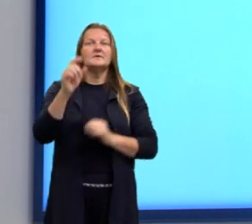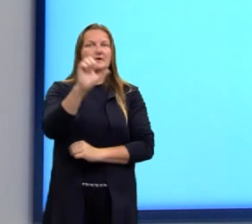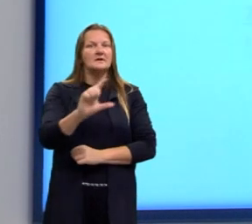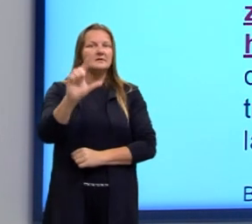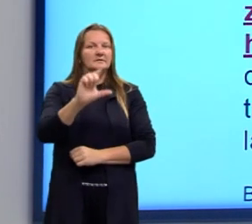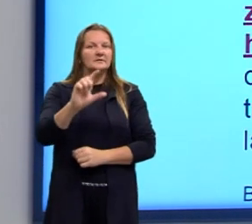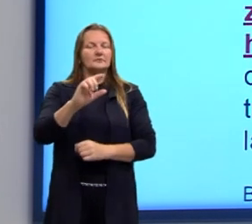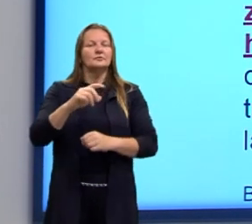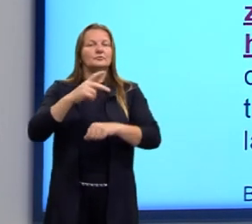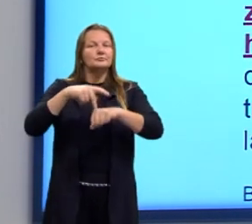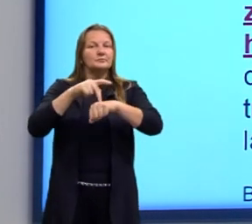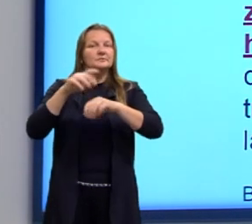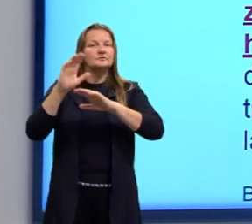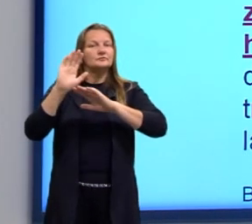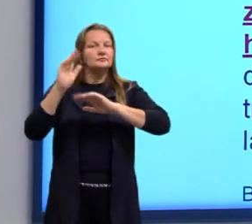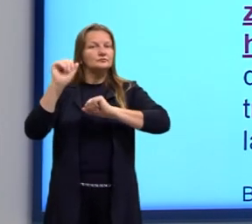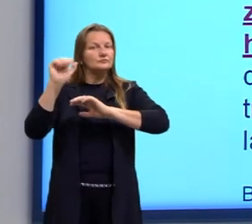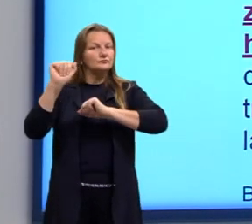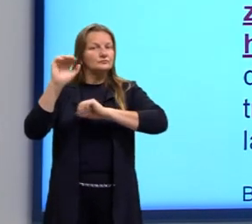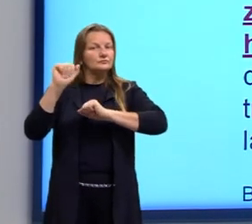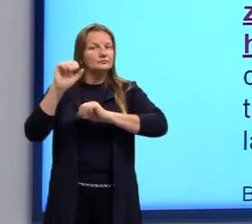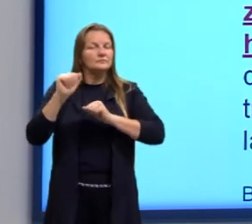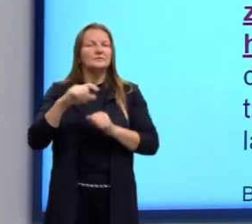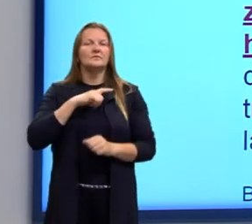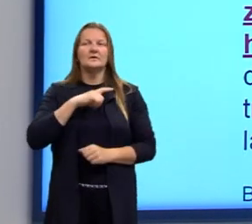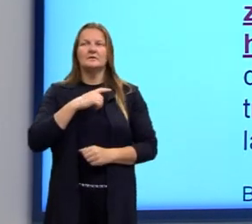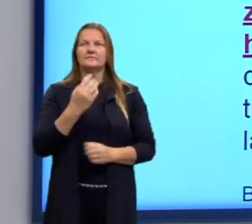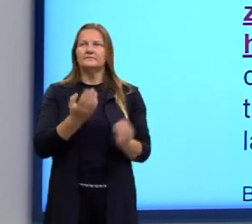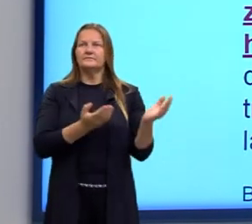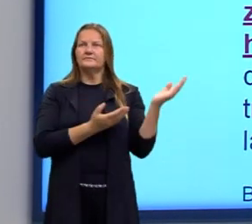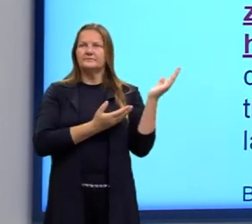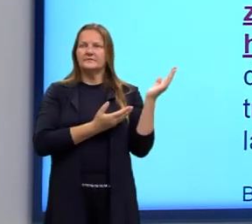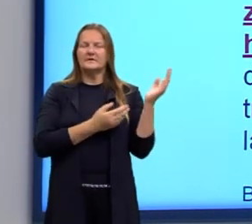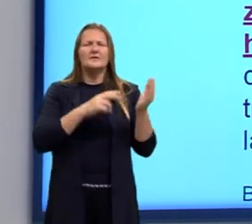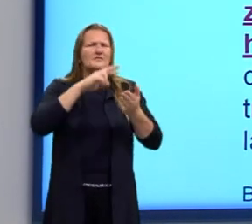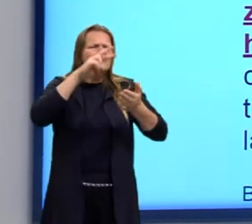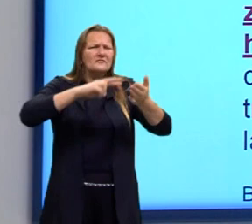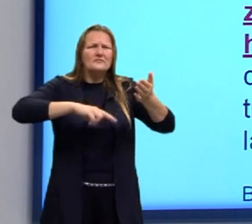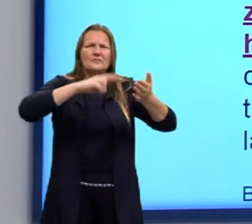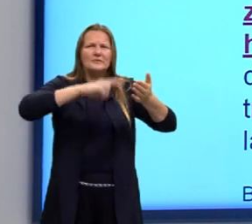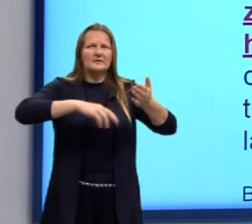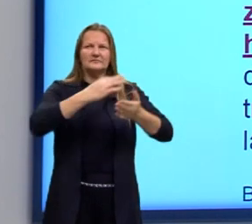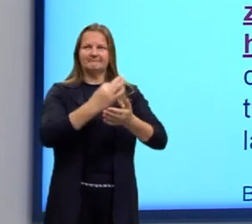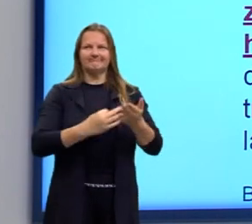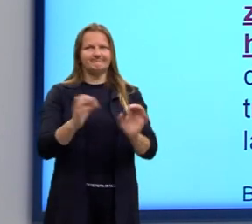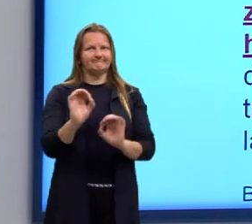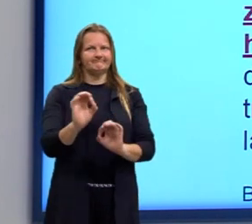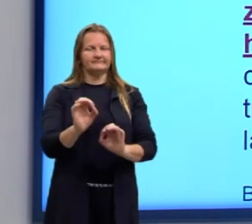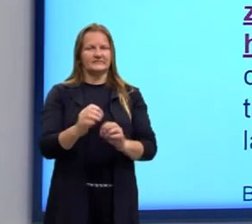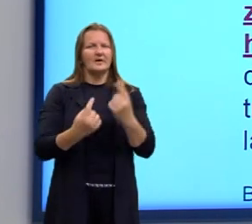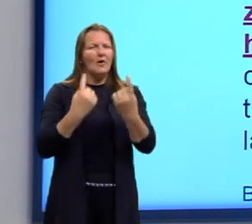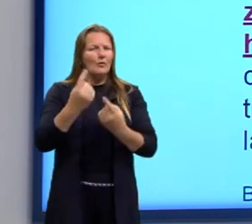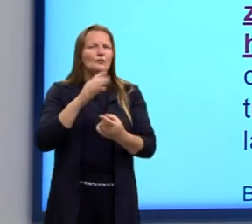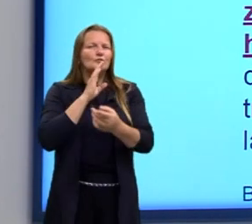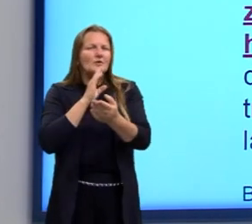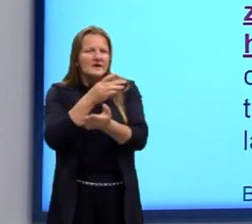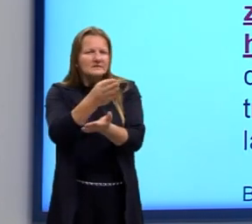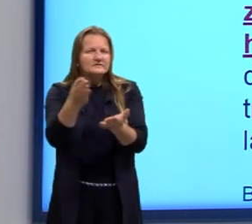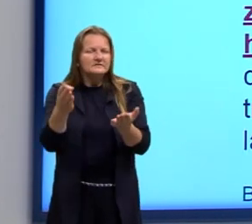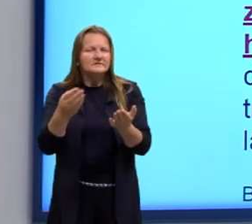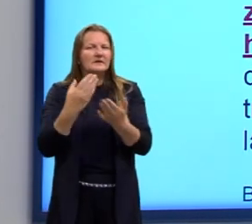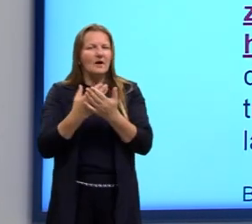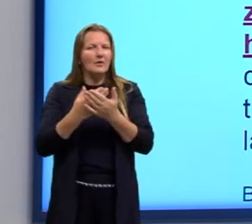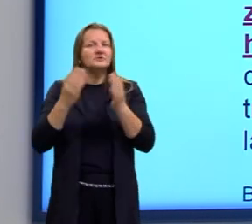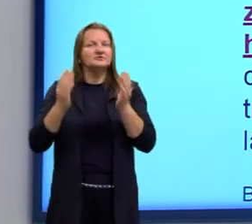hispânica. Nós temos aqui, nós não vamos ler todos os textos, alguns a gente já conhece de outras